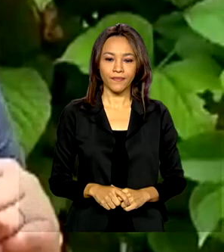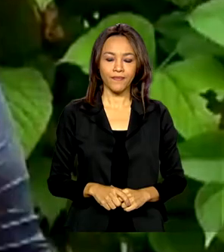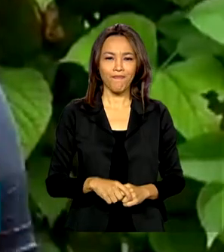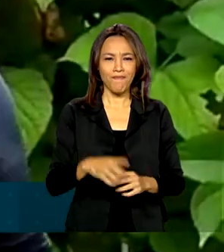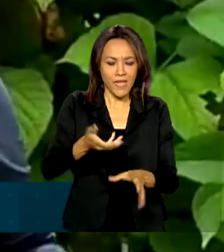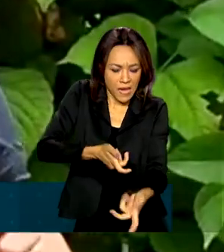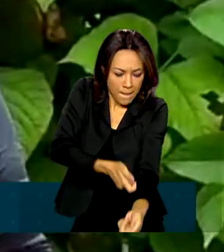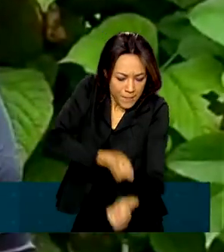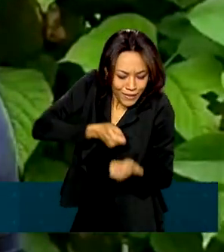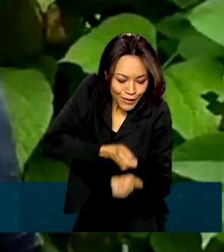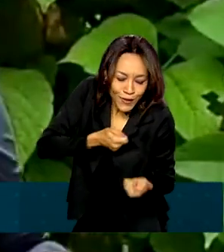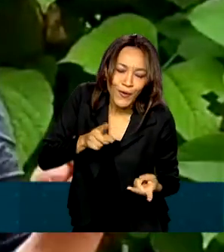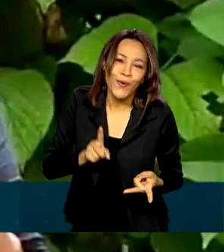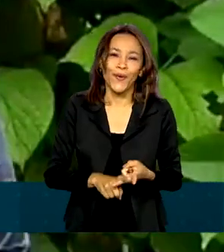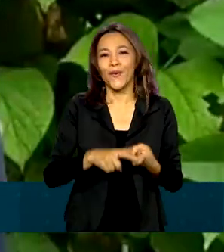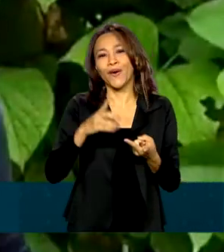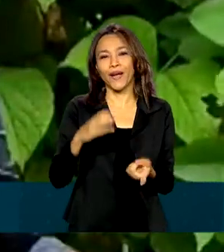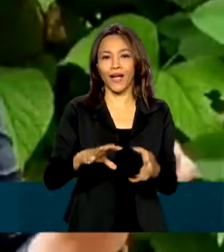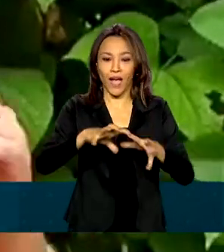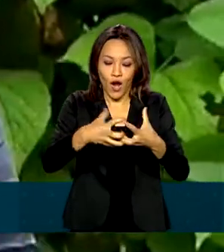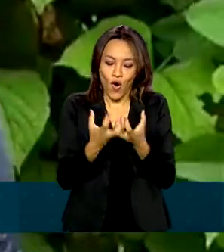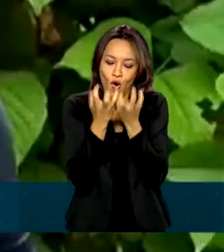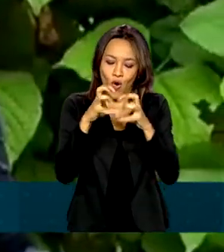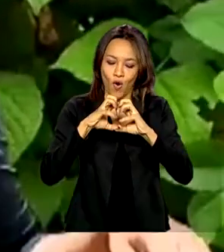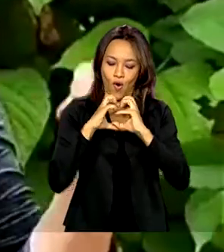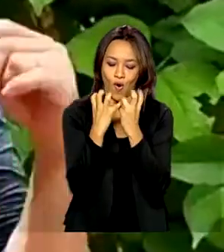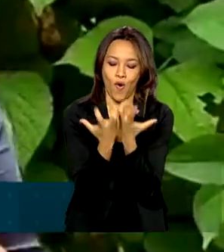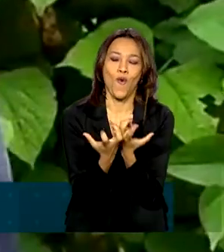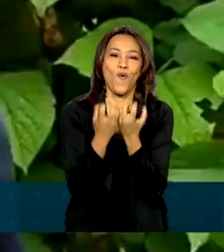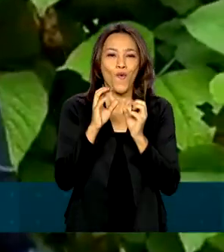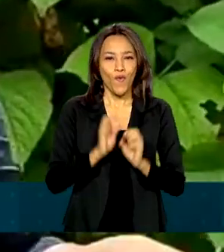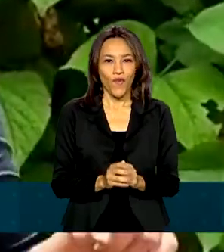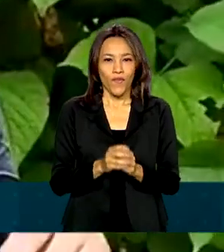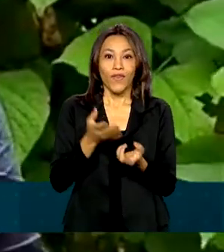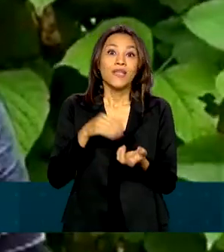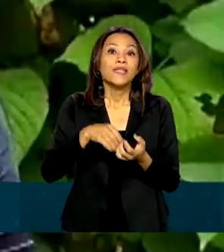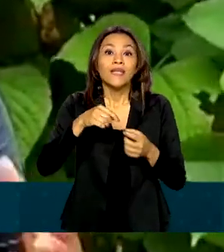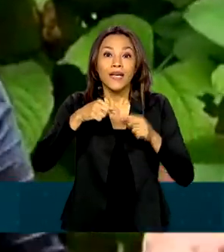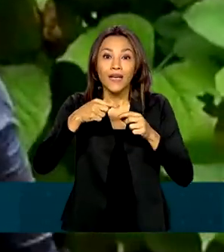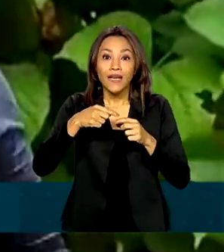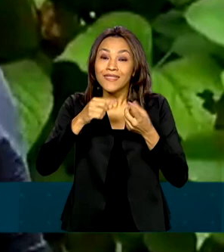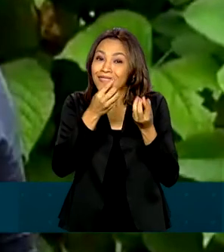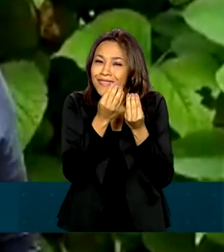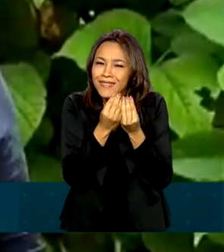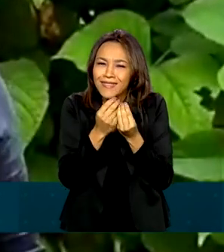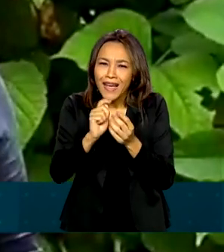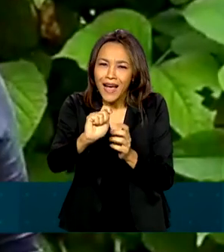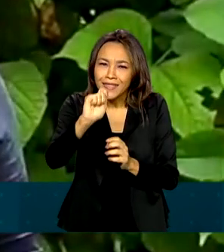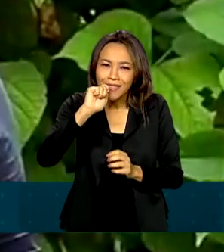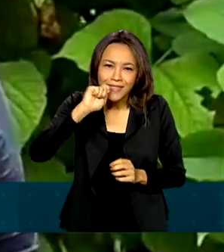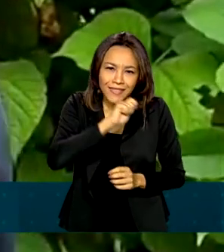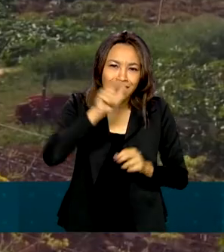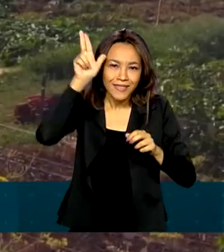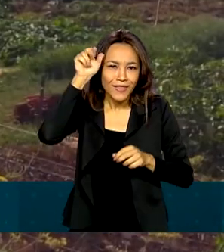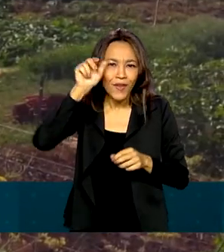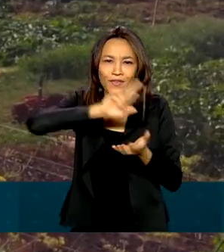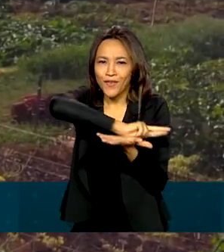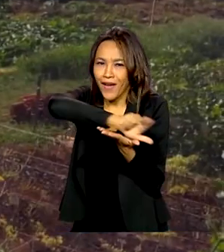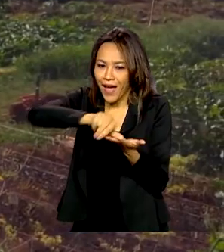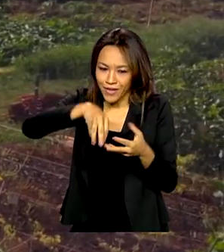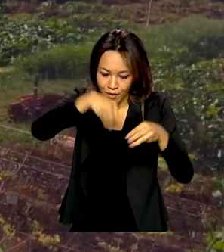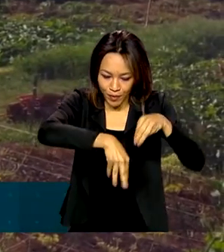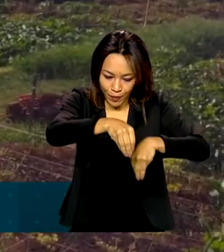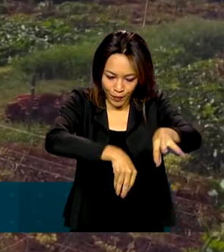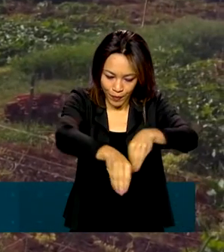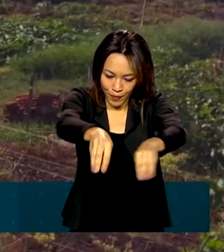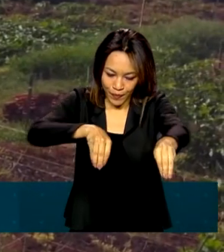Mandioca, couve, alface, rúcula, abóbora, cenoura, muitas coisas nós já plantamos aqui. Quem vê a